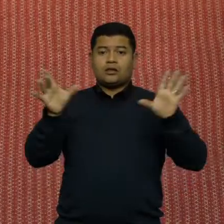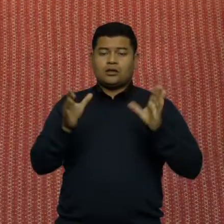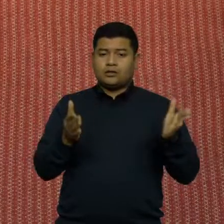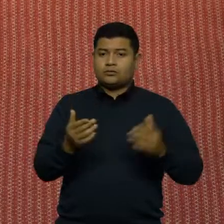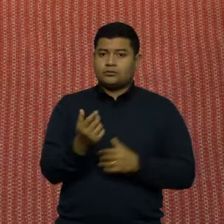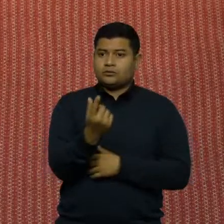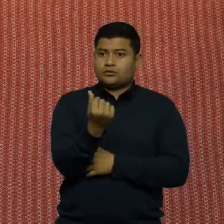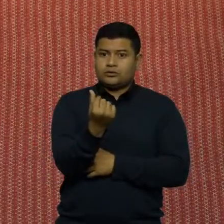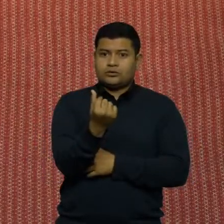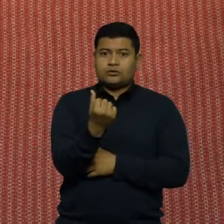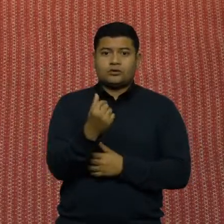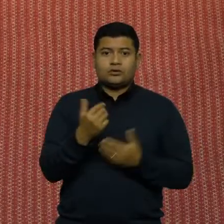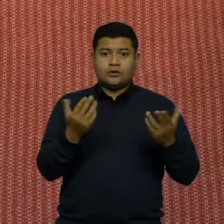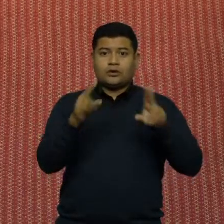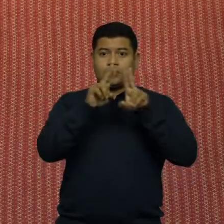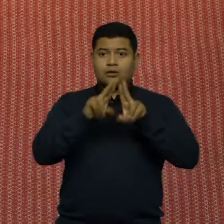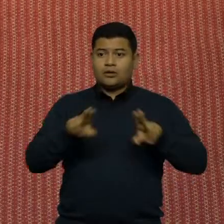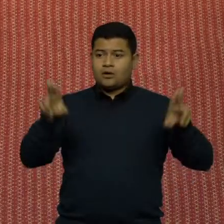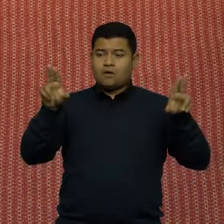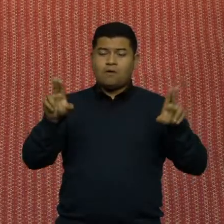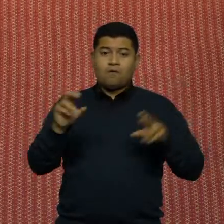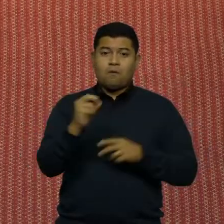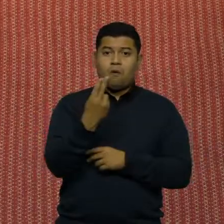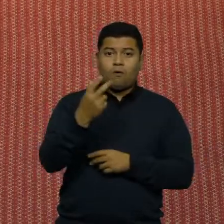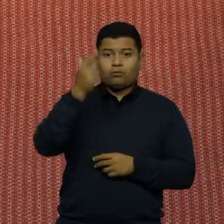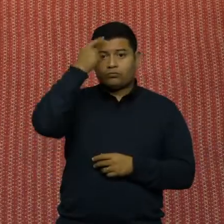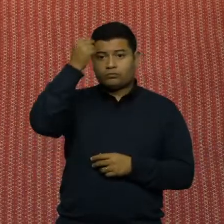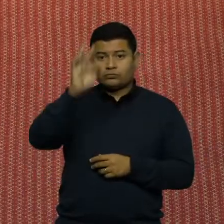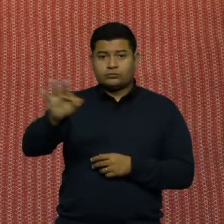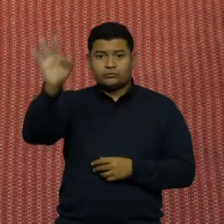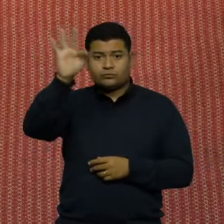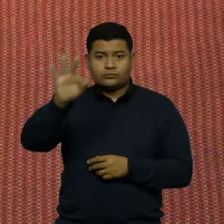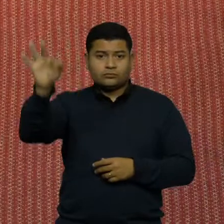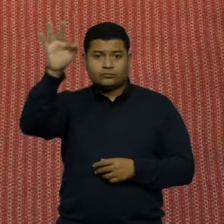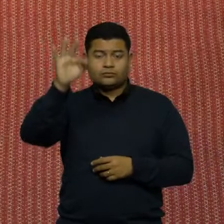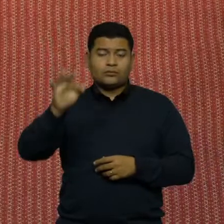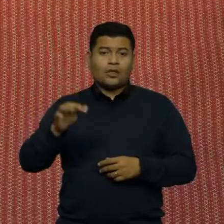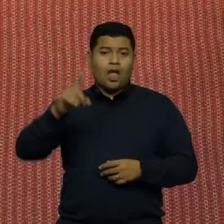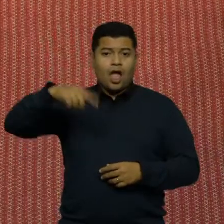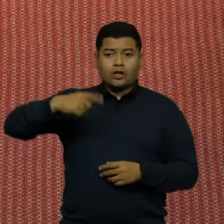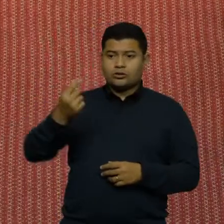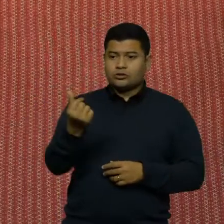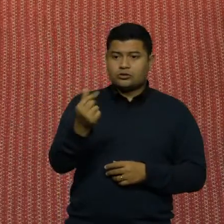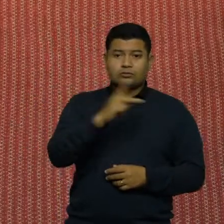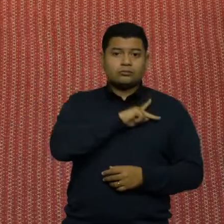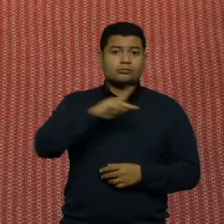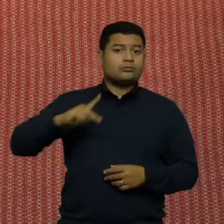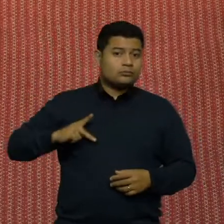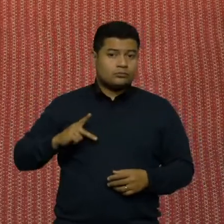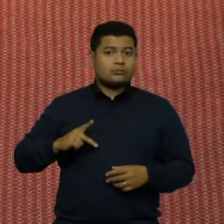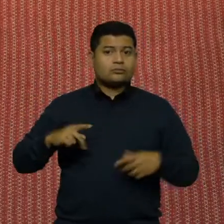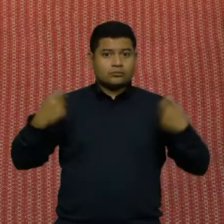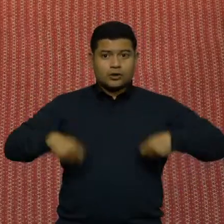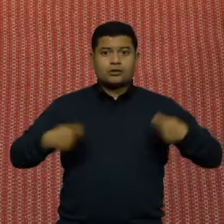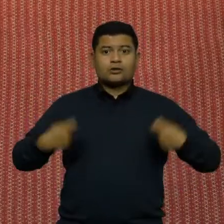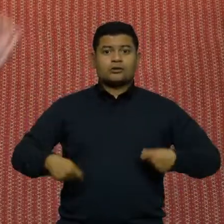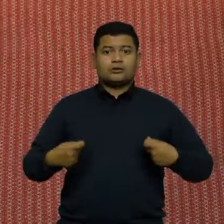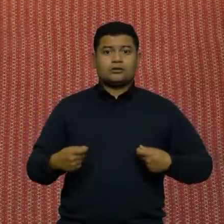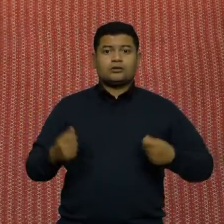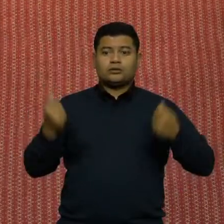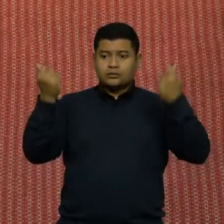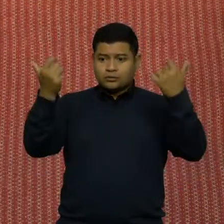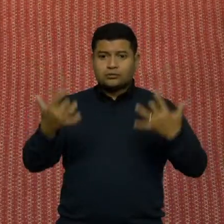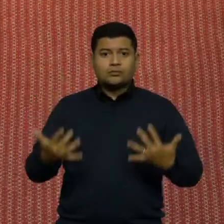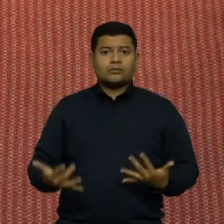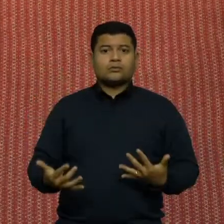federais. Eles têm que prestar contas, é dinheiro público. Se é dinheiro público, tem que prestar contas. Nós